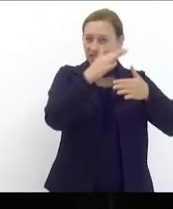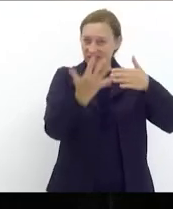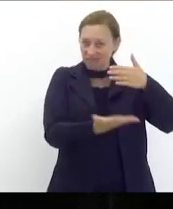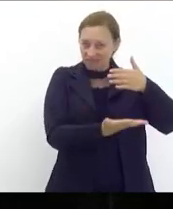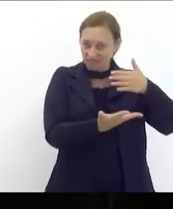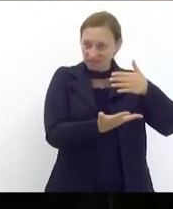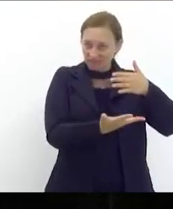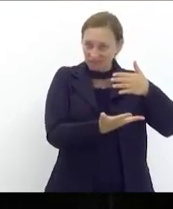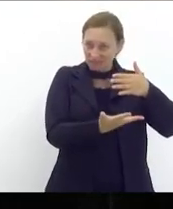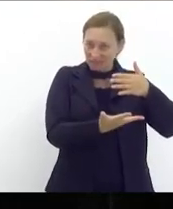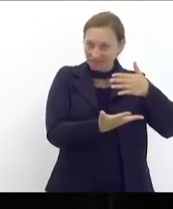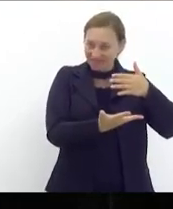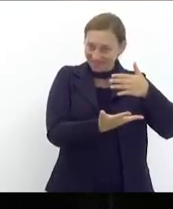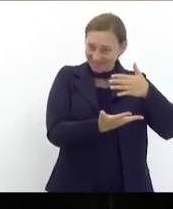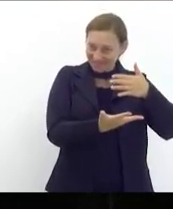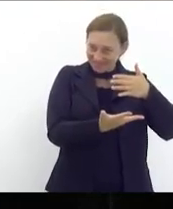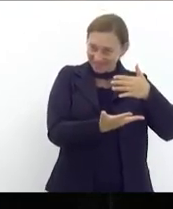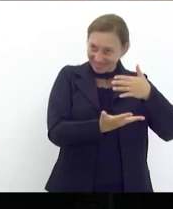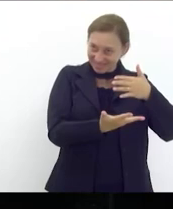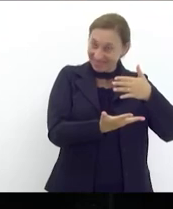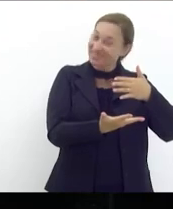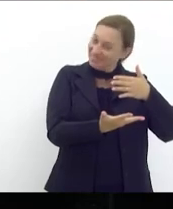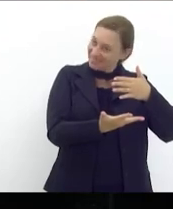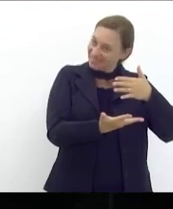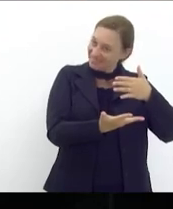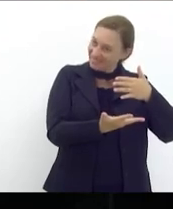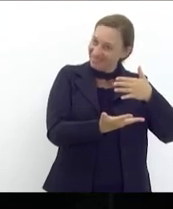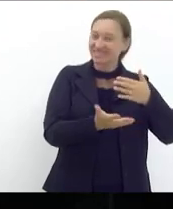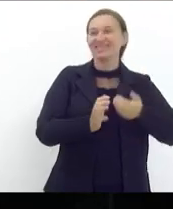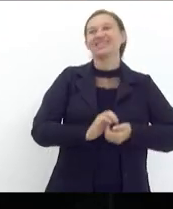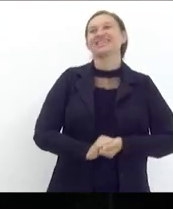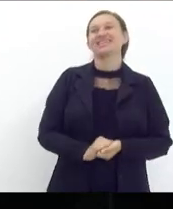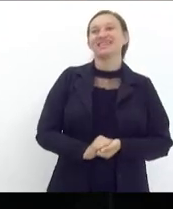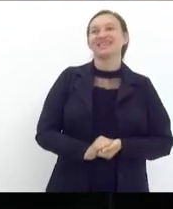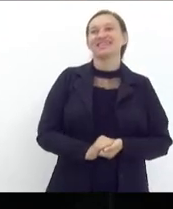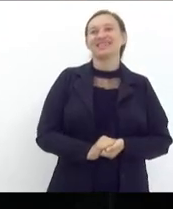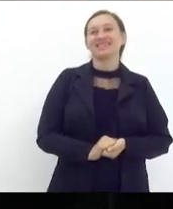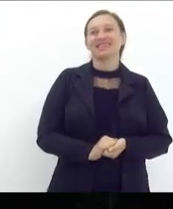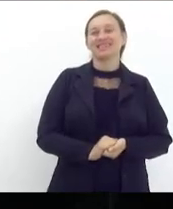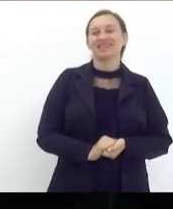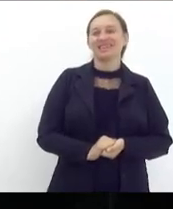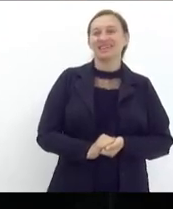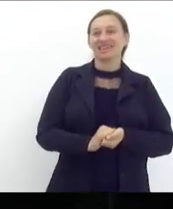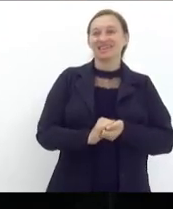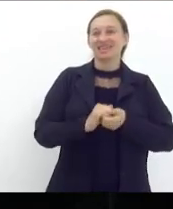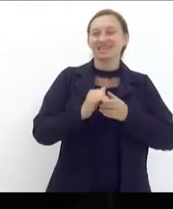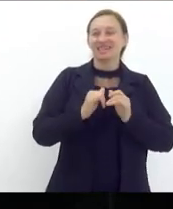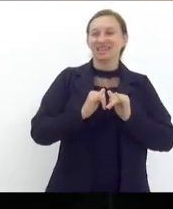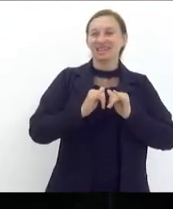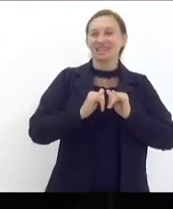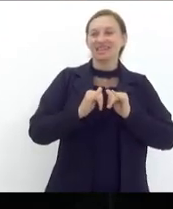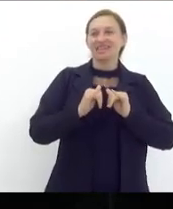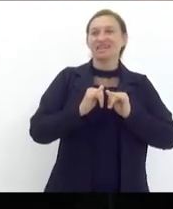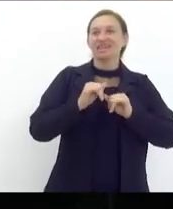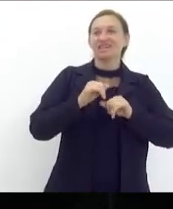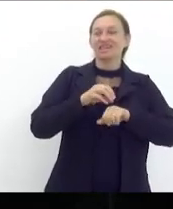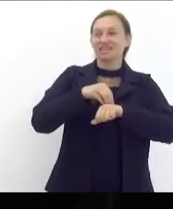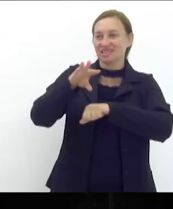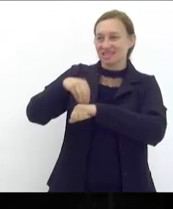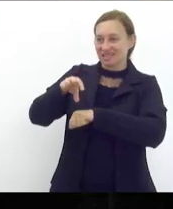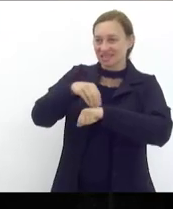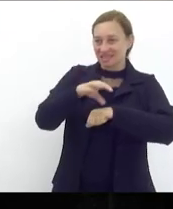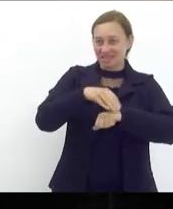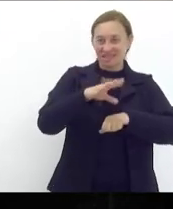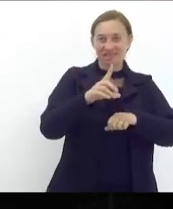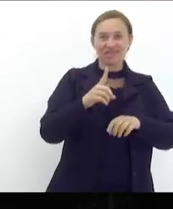linguagem da linguagem não da língua de libras que leva a nossa voz aos